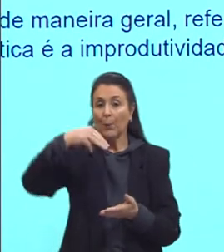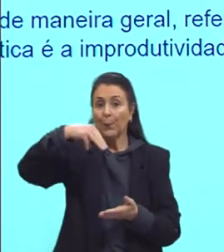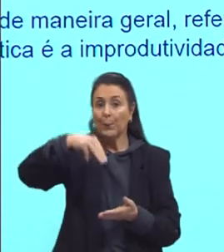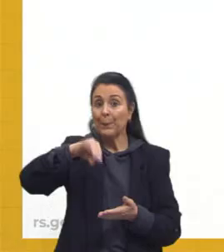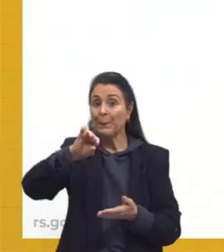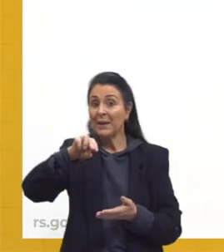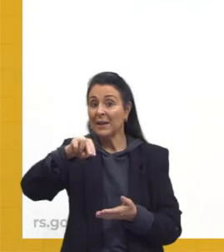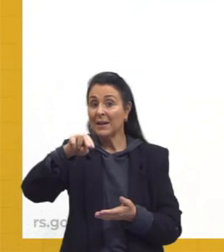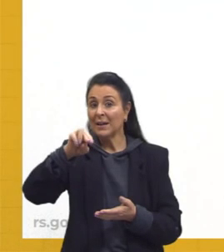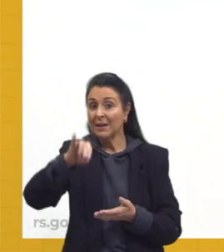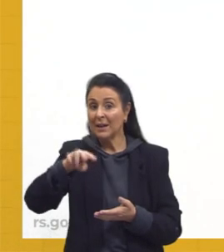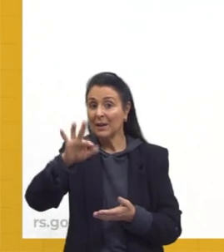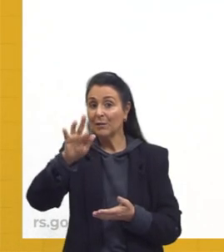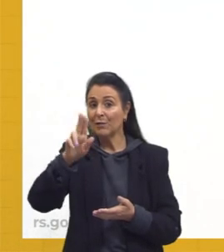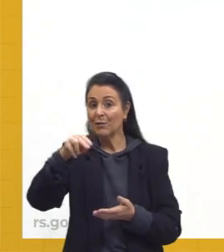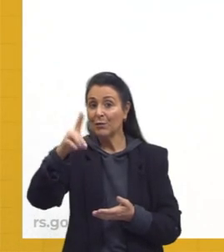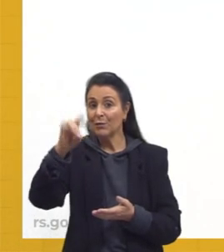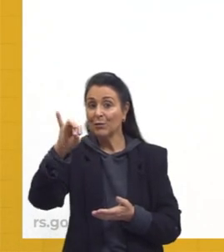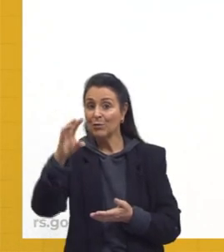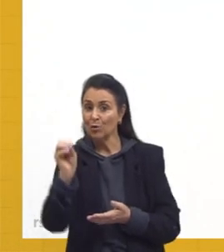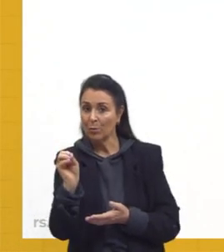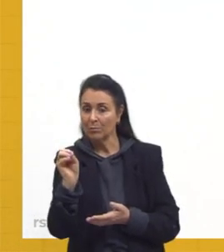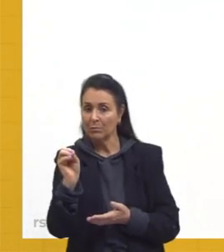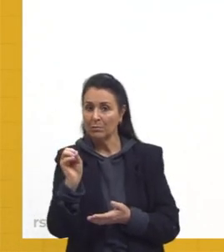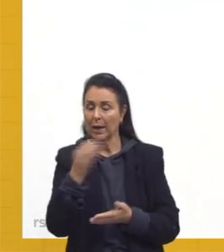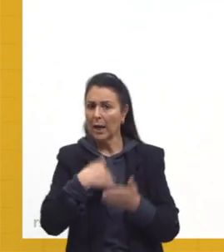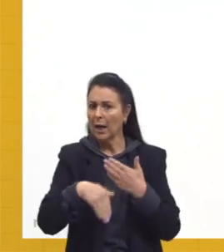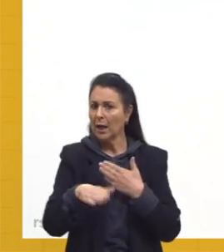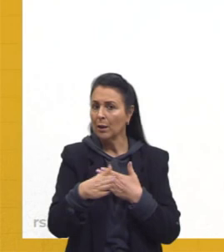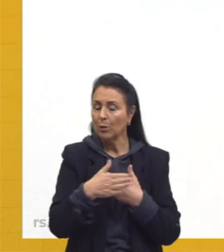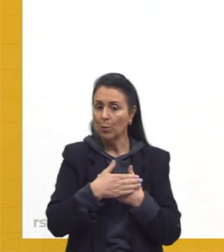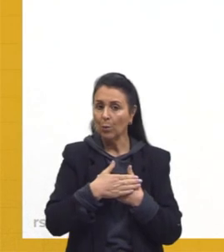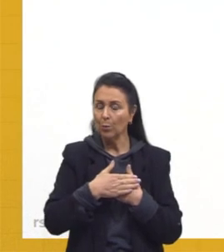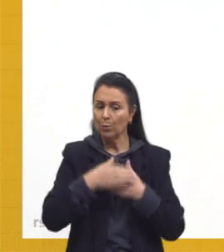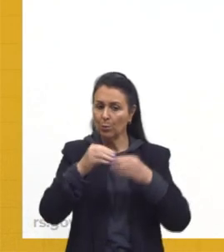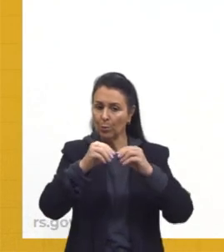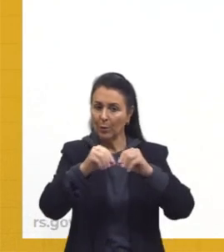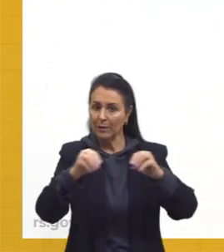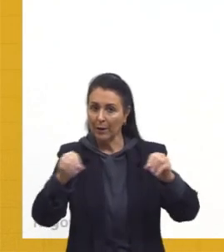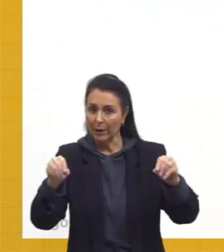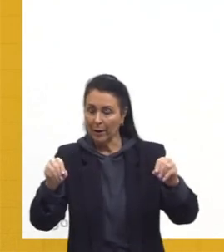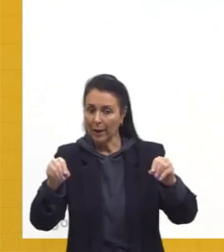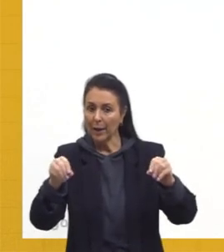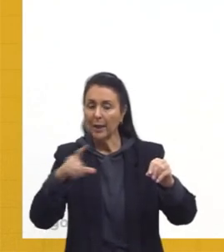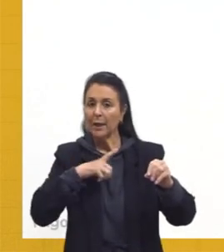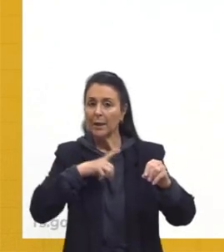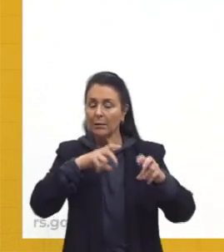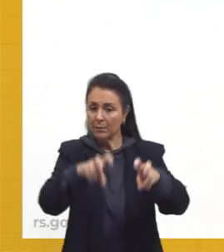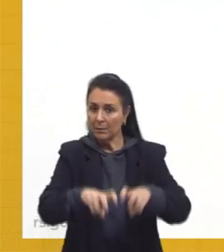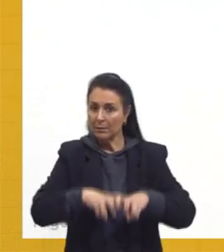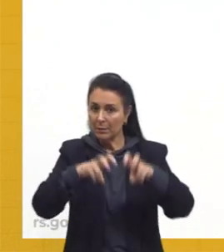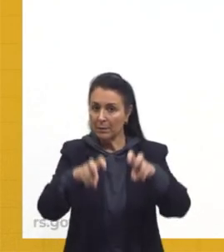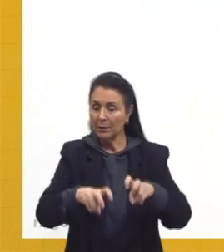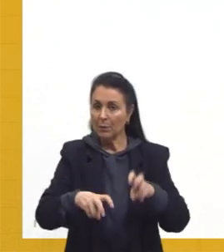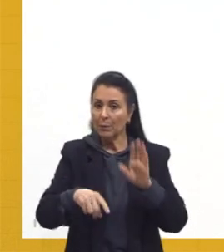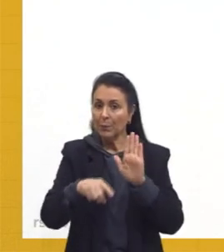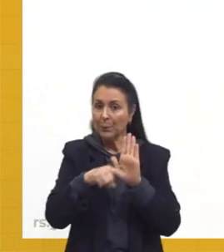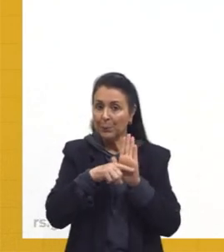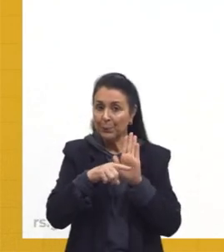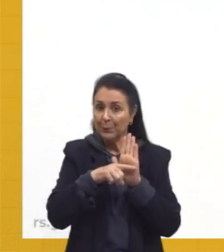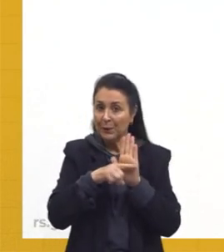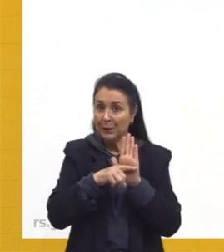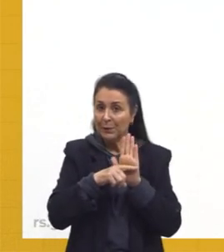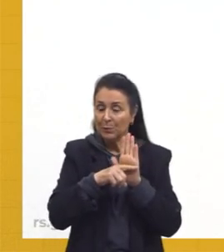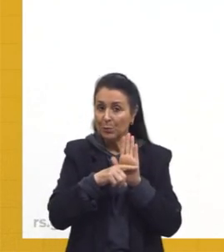latifúndio? Minifúndio é todo imóvel com área cultivável inferior ao módulo rural. E aí agora chegamos no módulo rural.